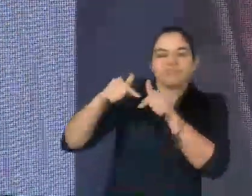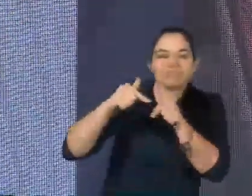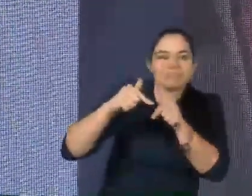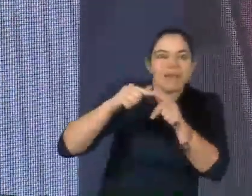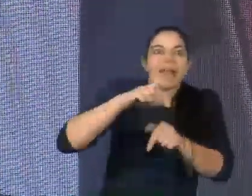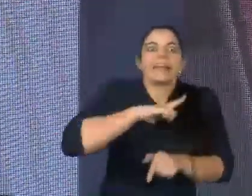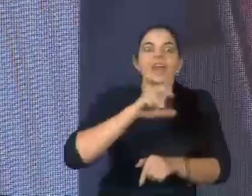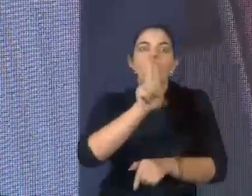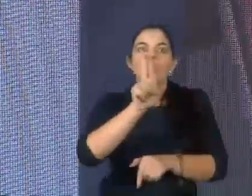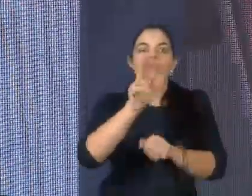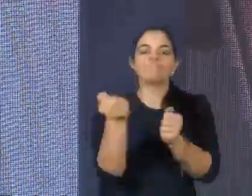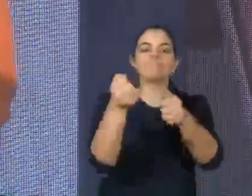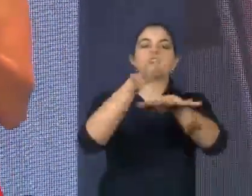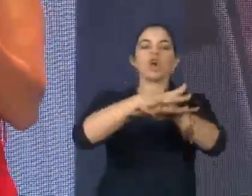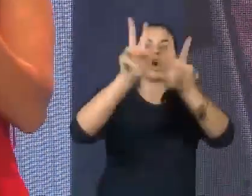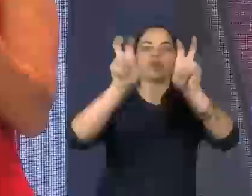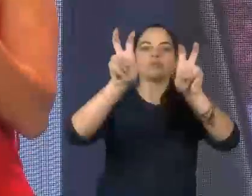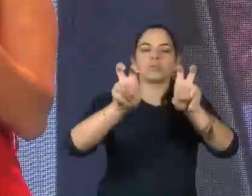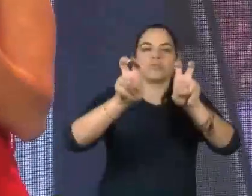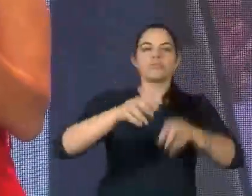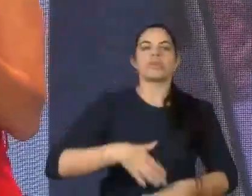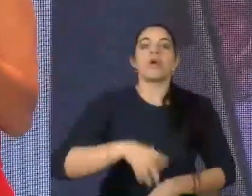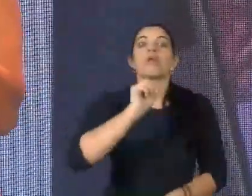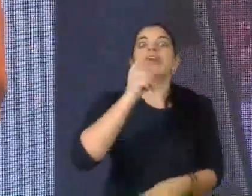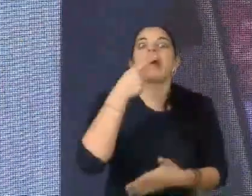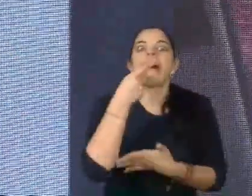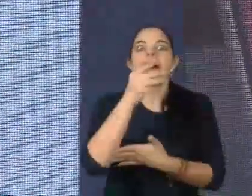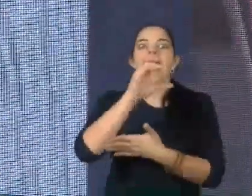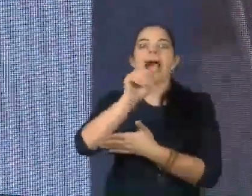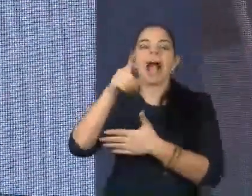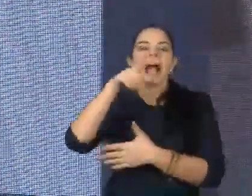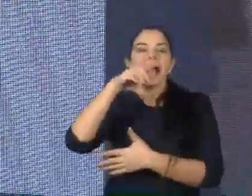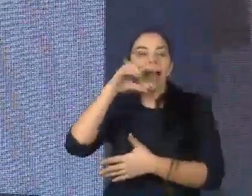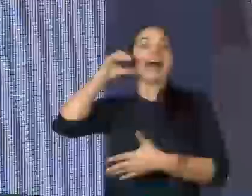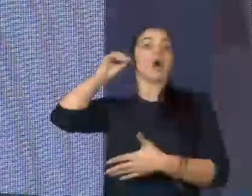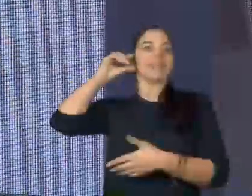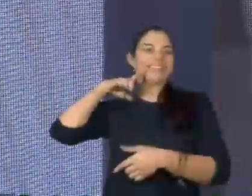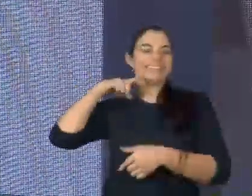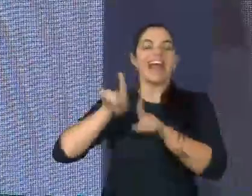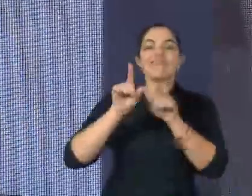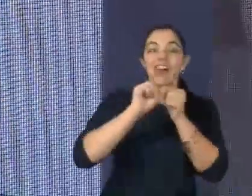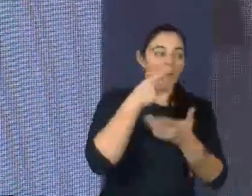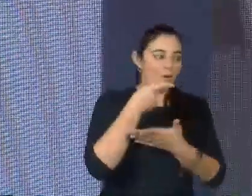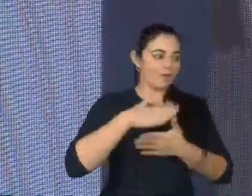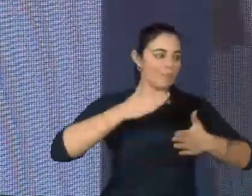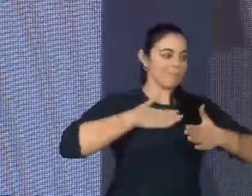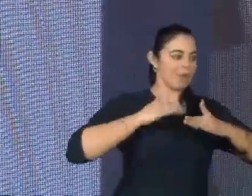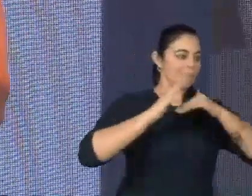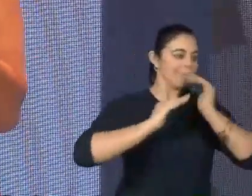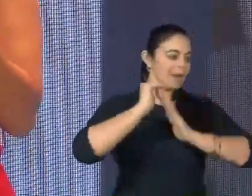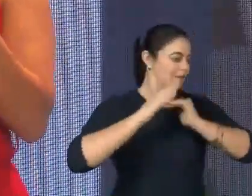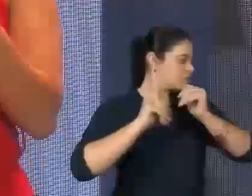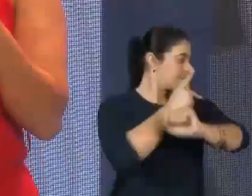inclusão. Esse discurso da Carola, ele tem tudo a ver com a minha prática pedagógica,